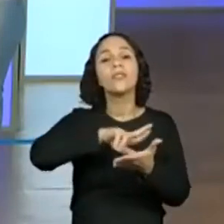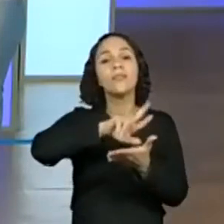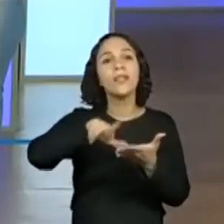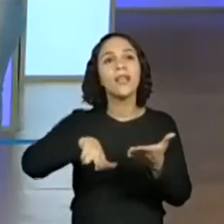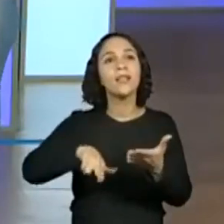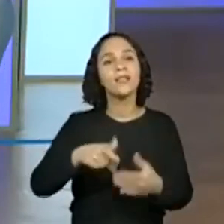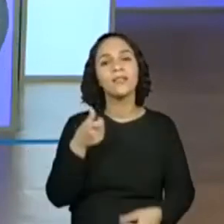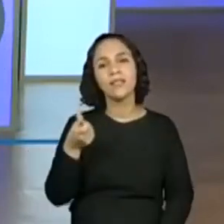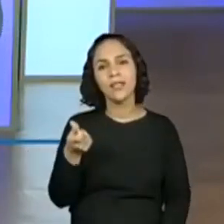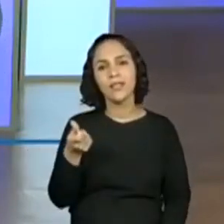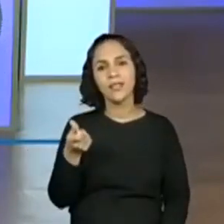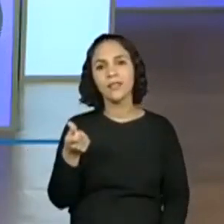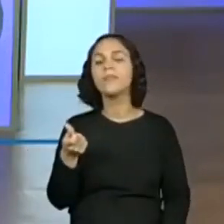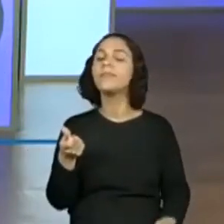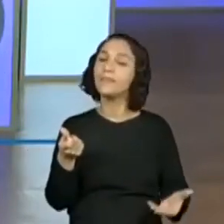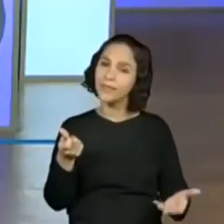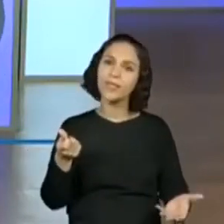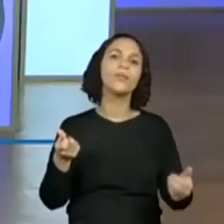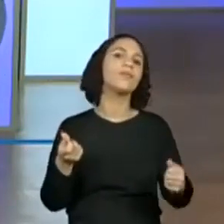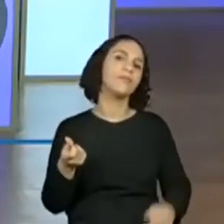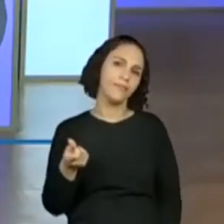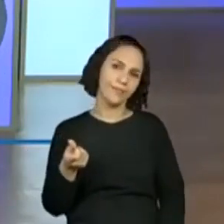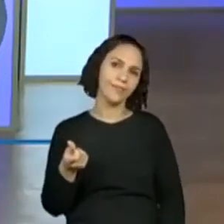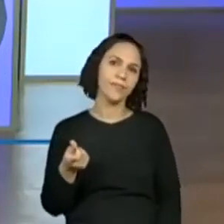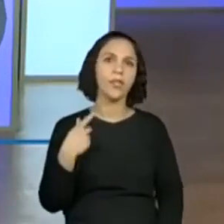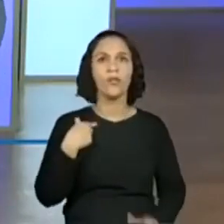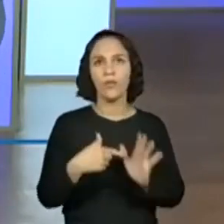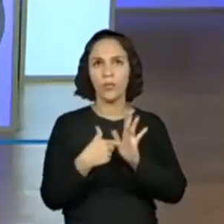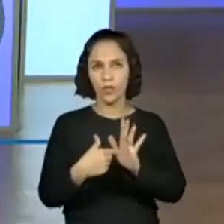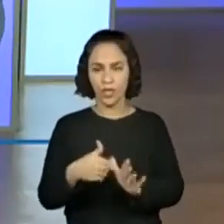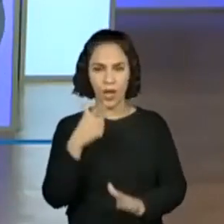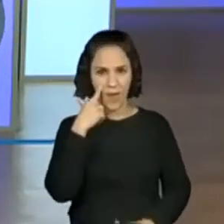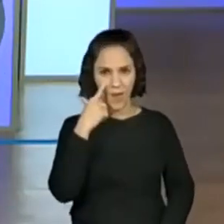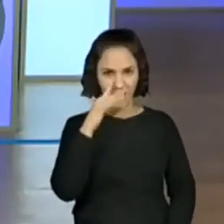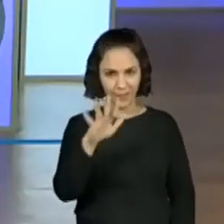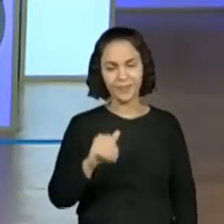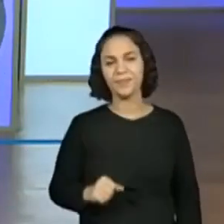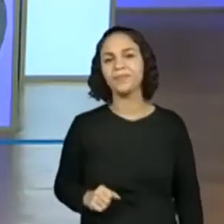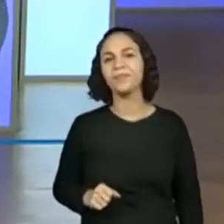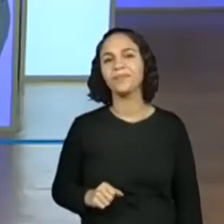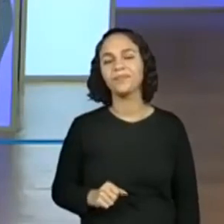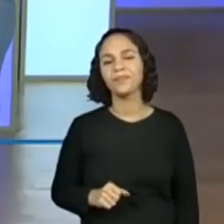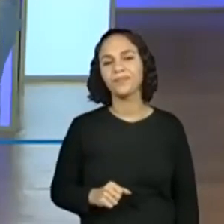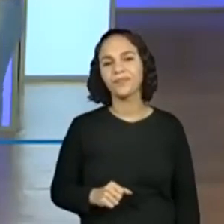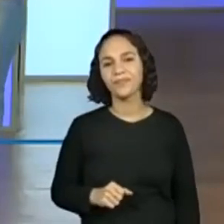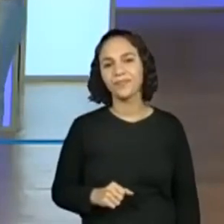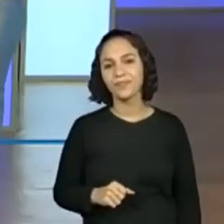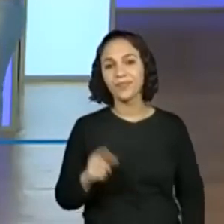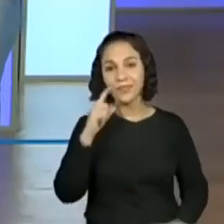Seis. Seis possibilidades. Olha aqui, vou mostrar pra vocês. Olha aqui as possibilidades.